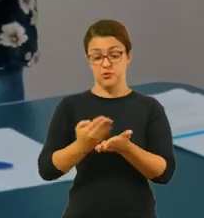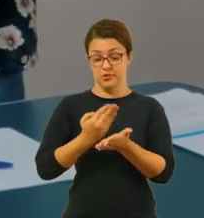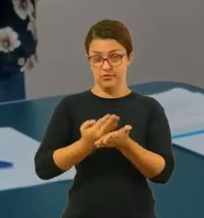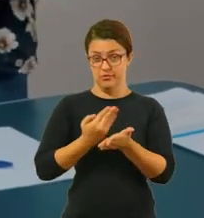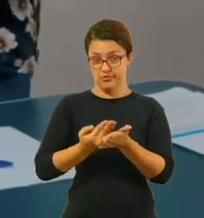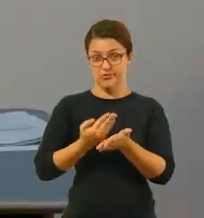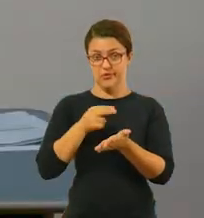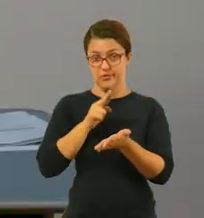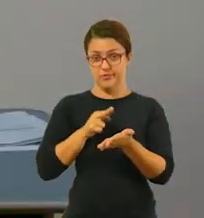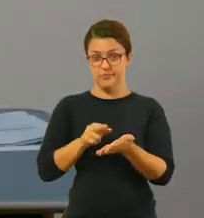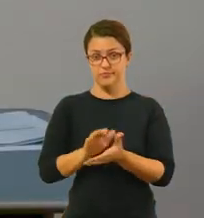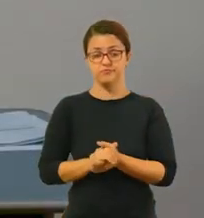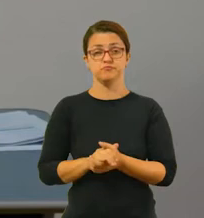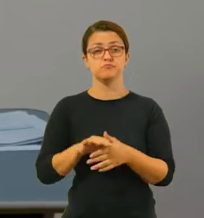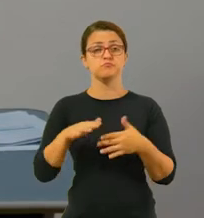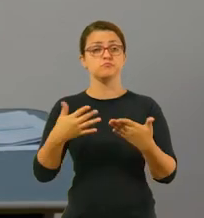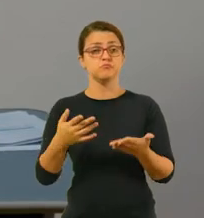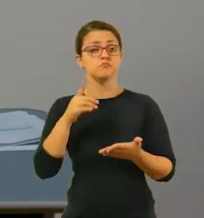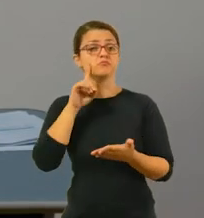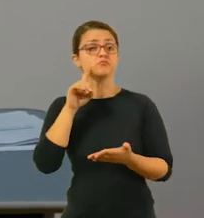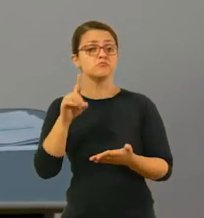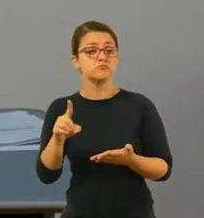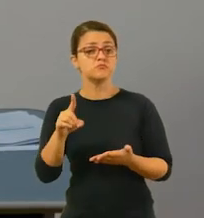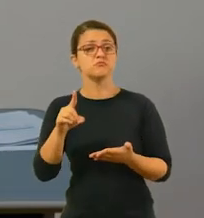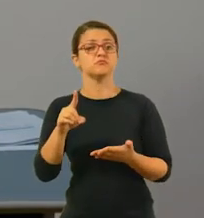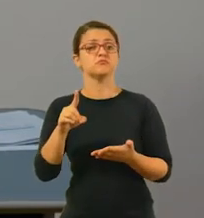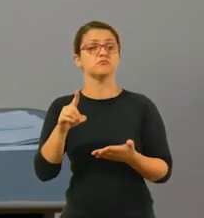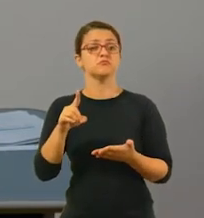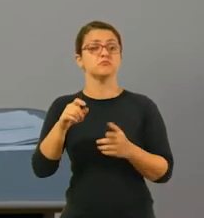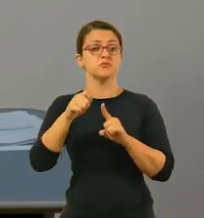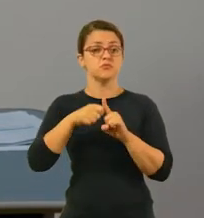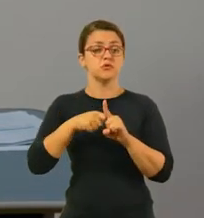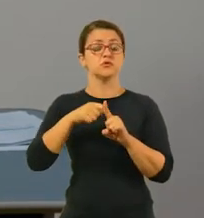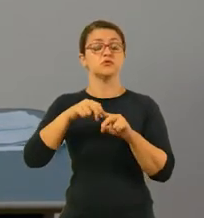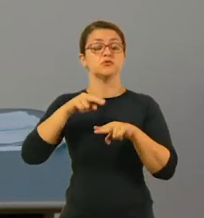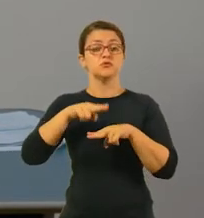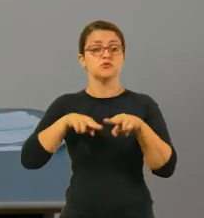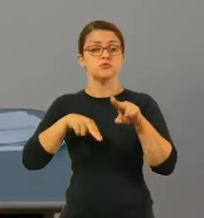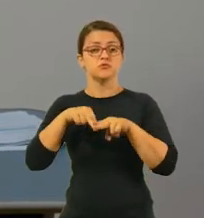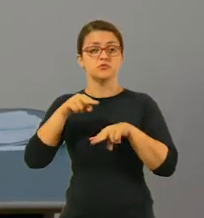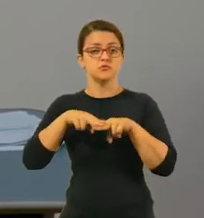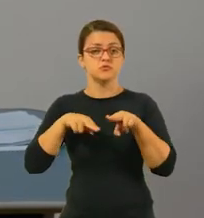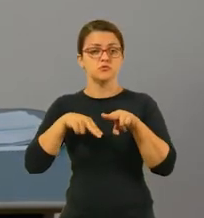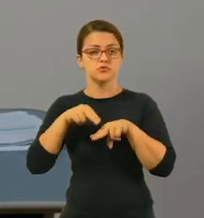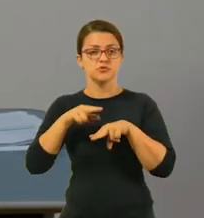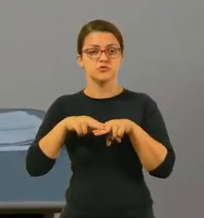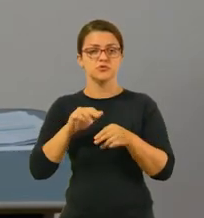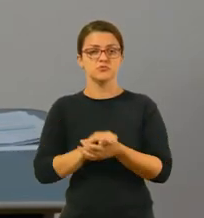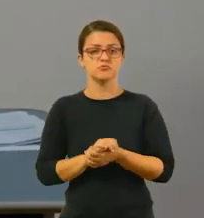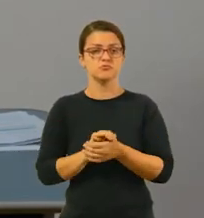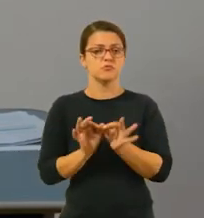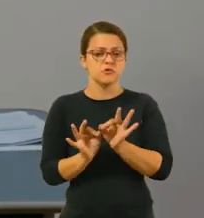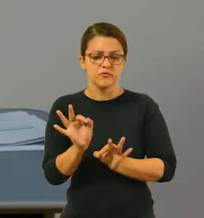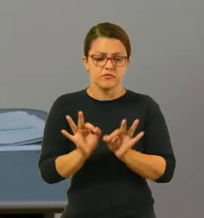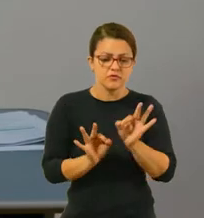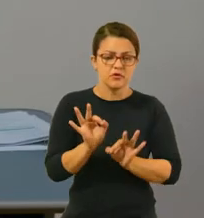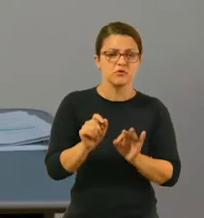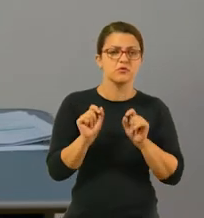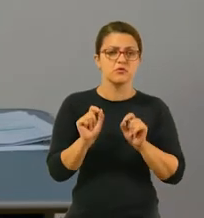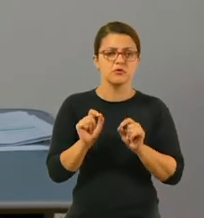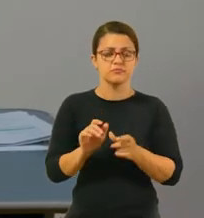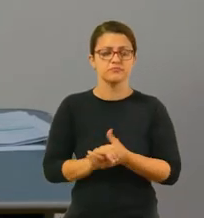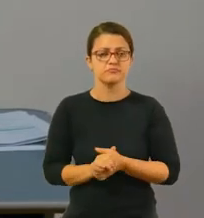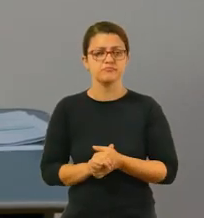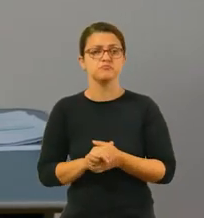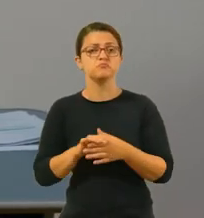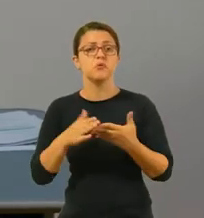caderno, tá? Um, que dias comemoramos no mês de junho? De que foi enfeitado o quintal? Quais foram